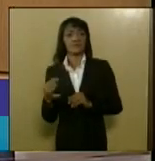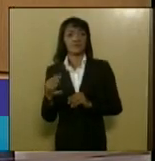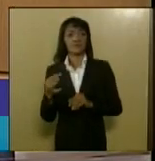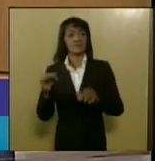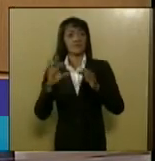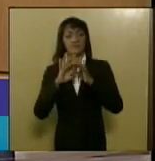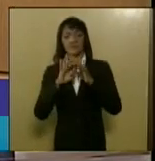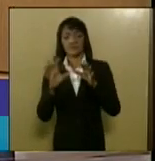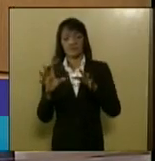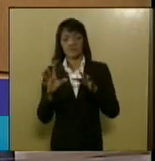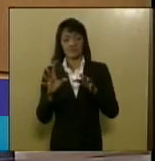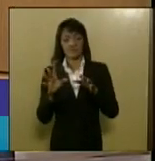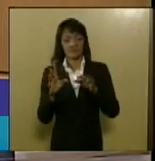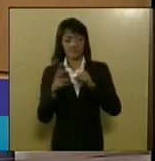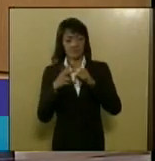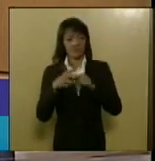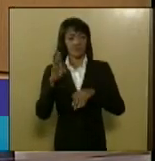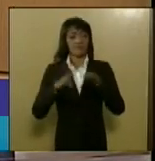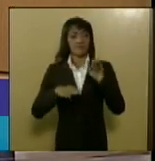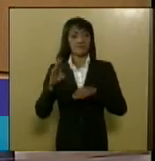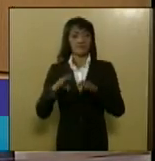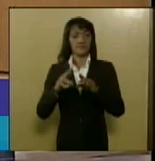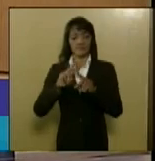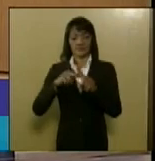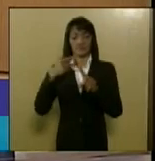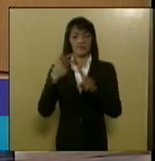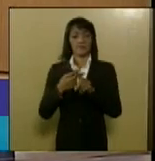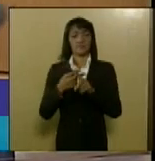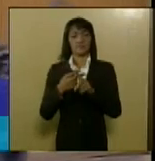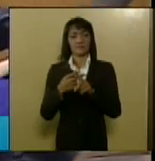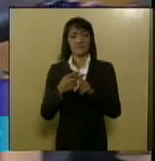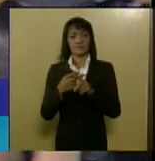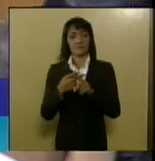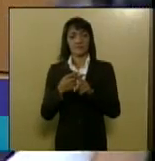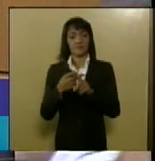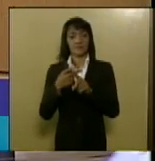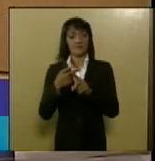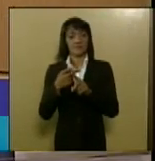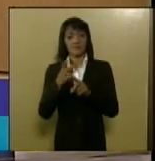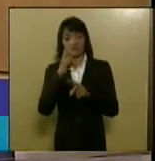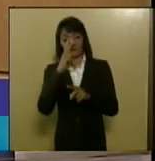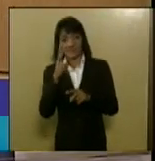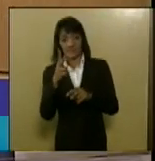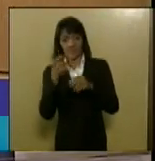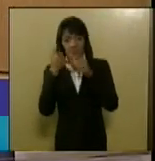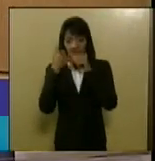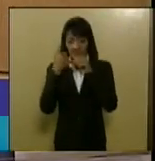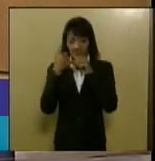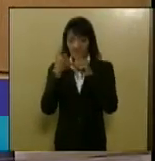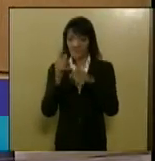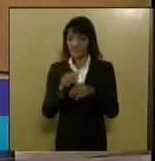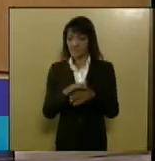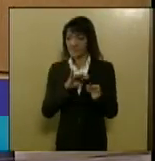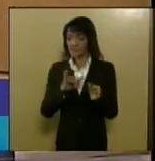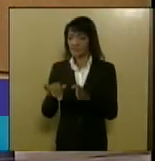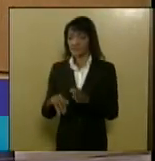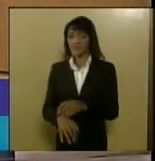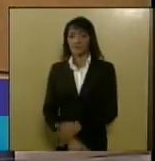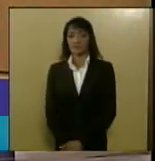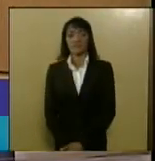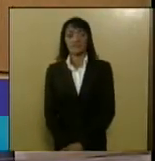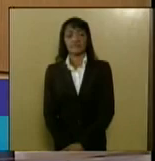liberada no cigarro eletrônico ela é muitas vezes maior do que no cigarro normal e é muito tóxica o próximo por favor